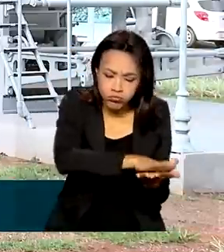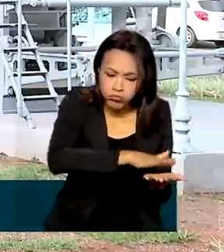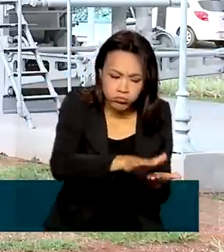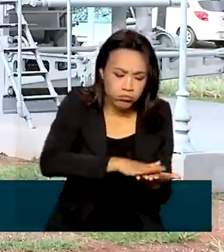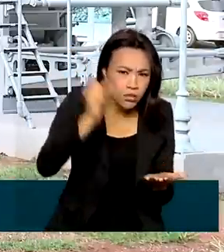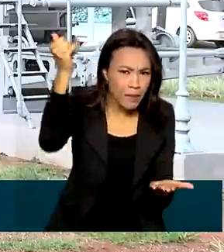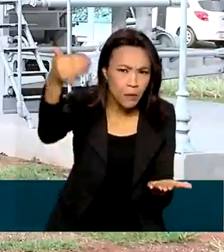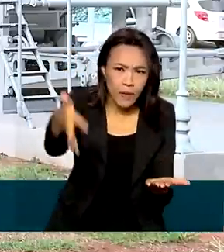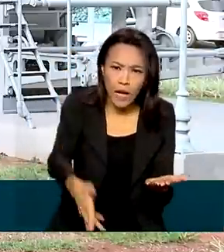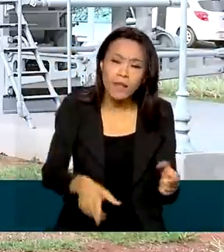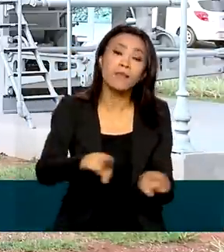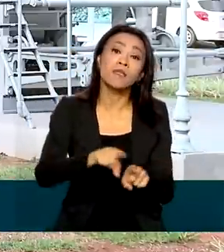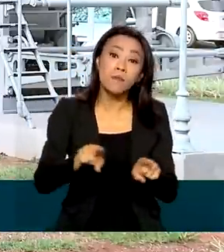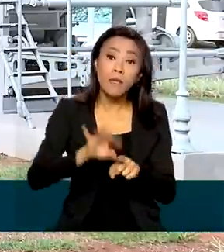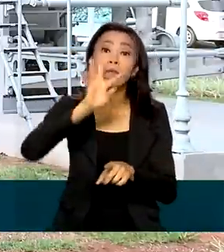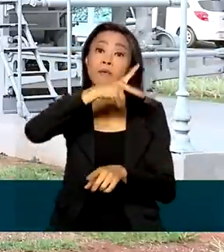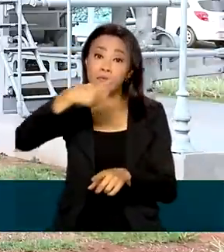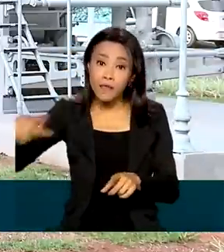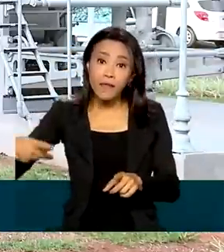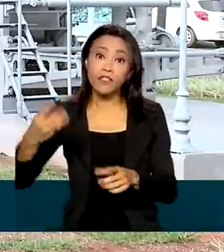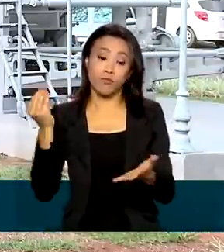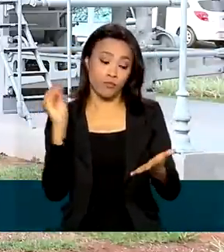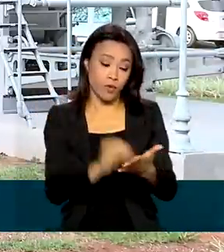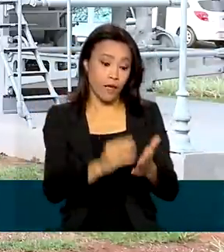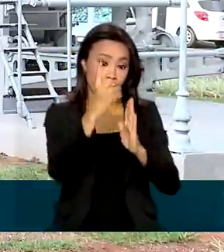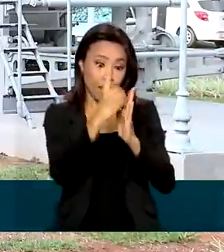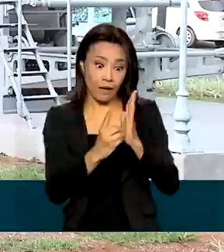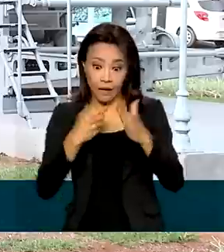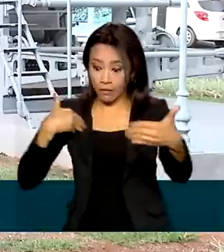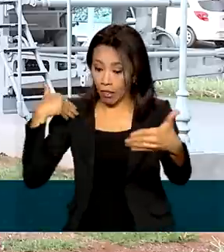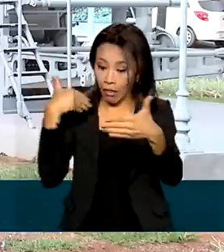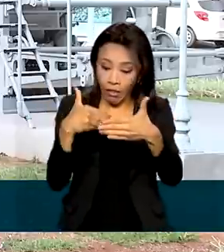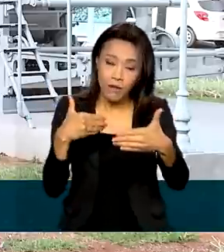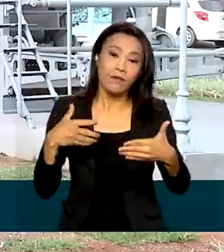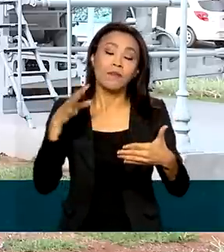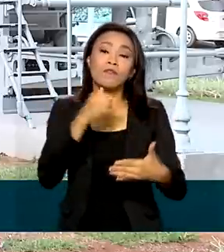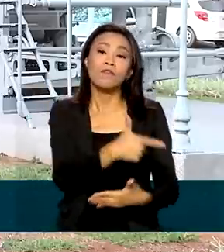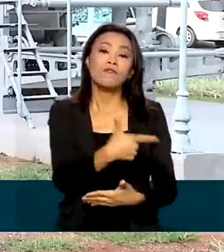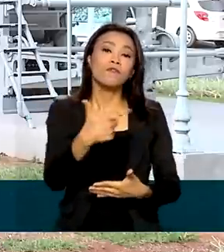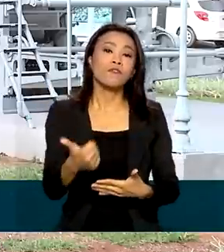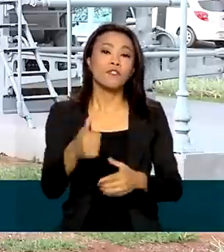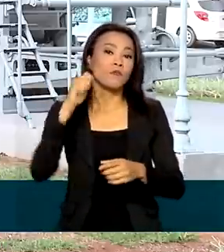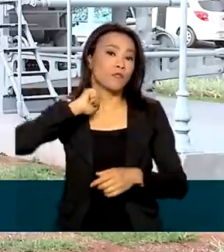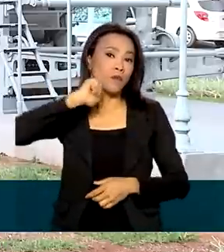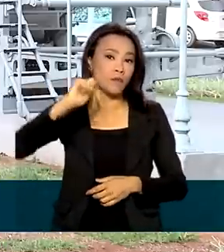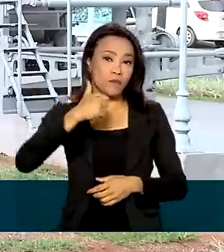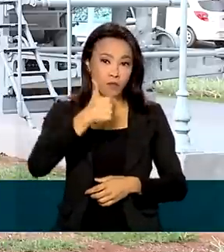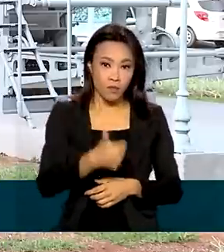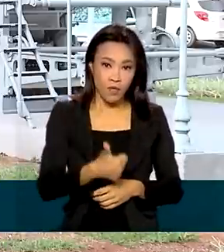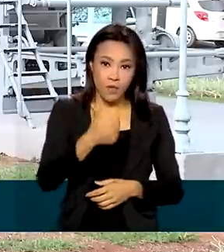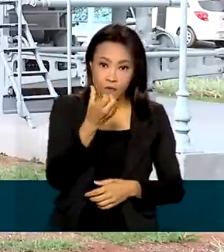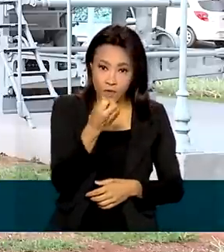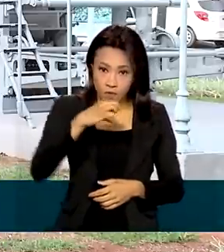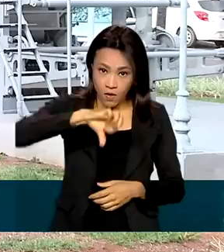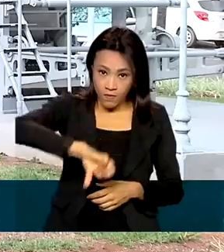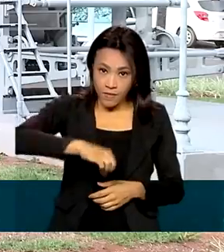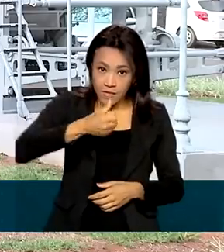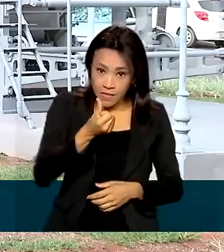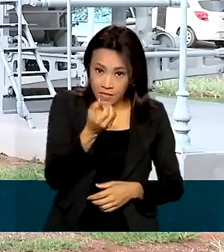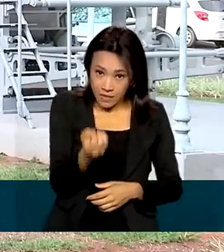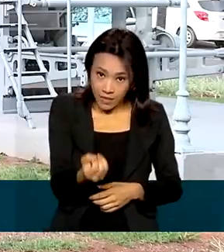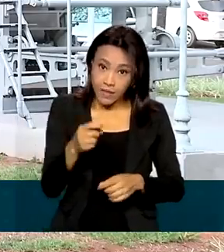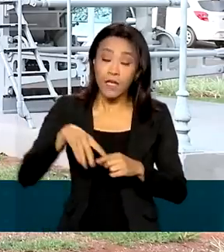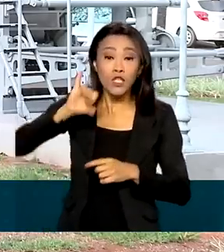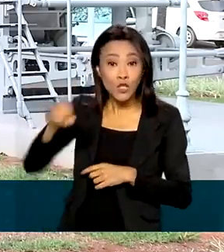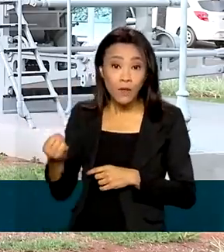até presidentes que editaram decretos de última hora. Em 21 de abril de 1960, por exemplo, Juscelino